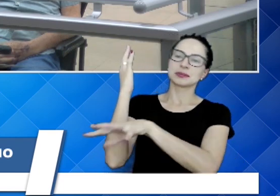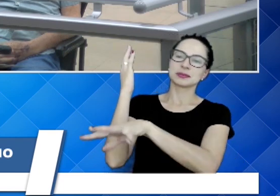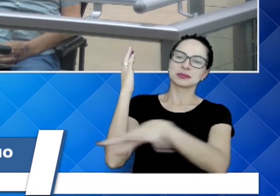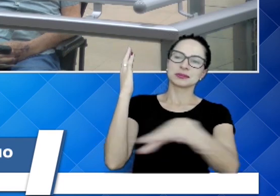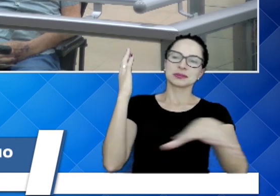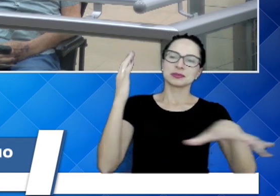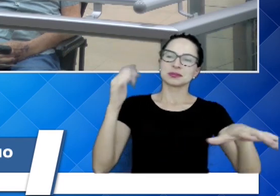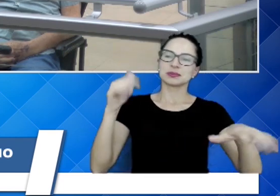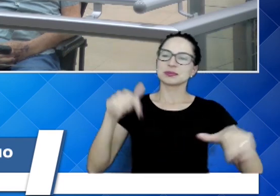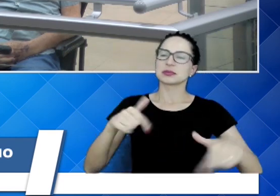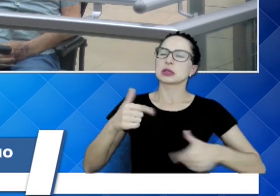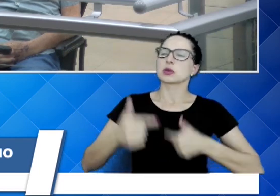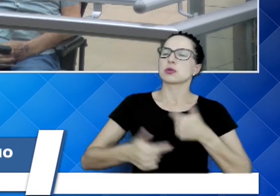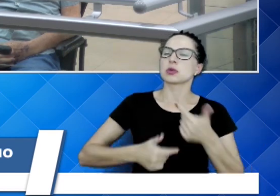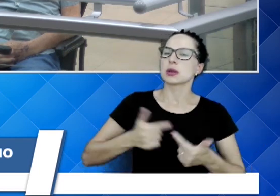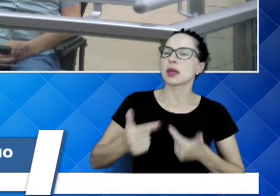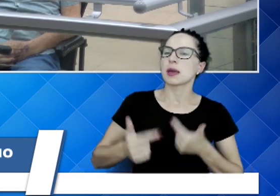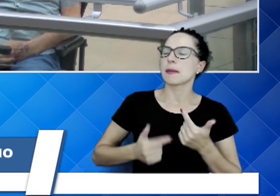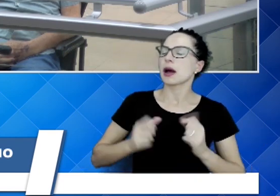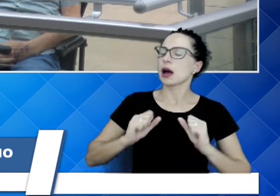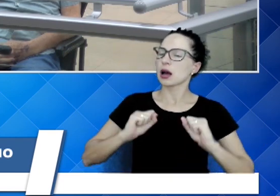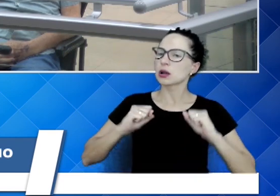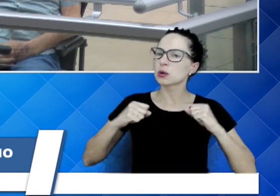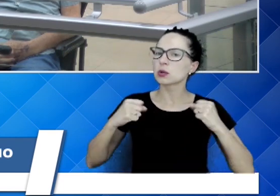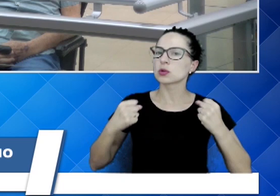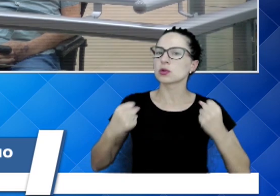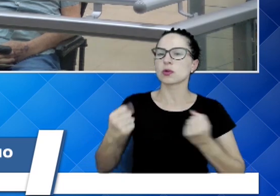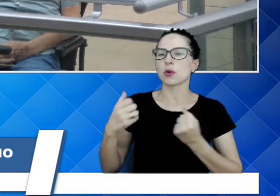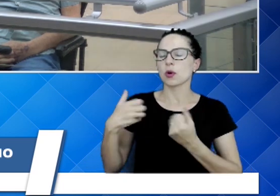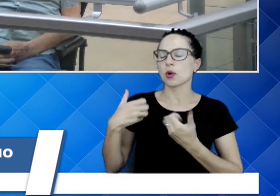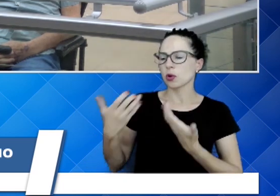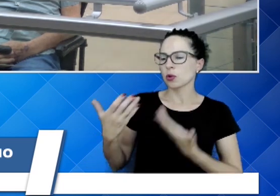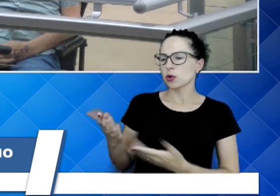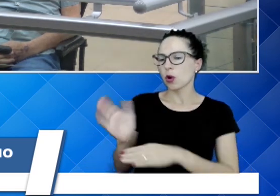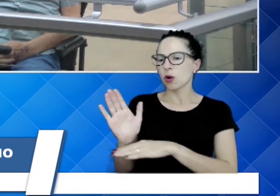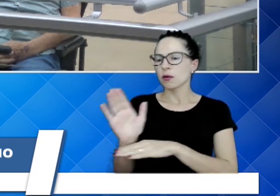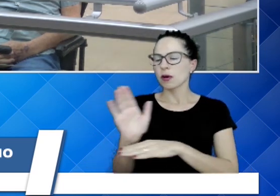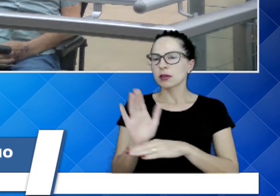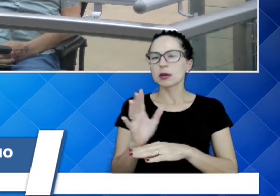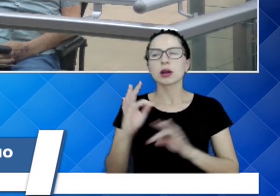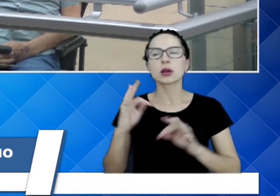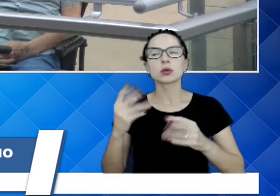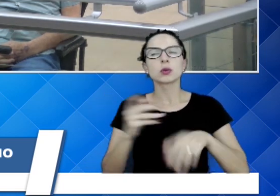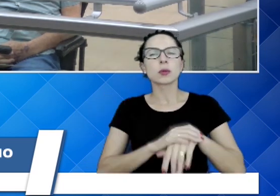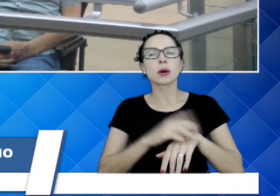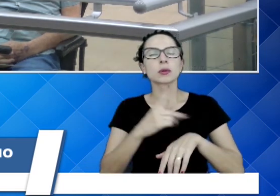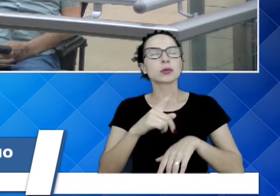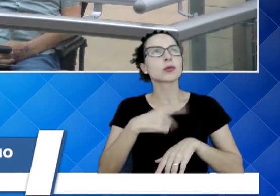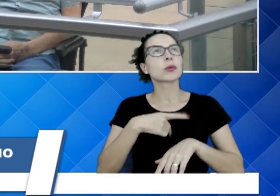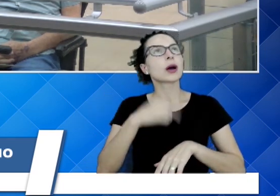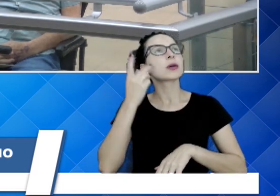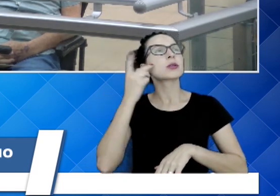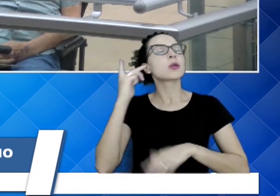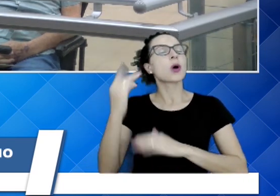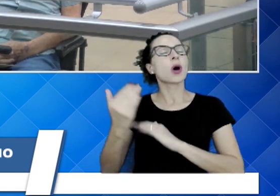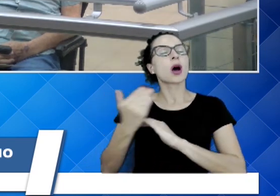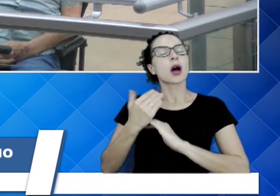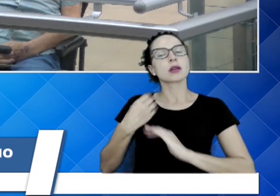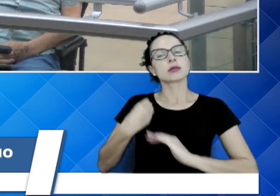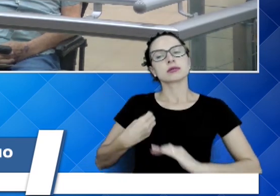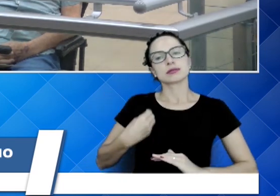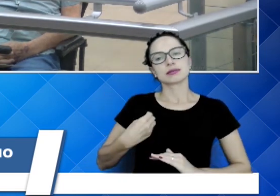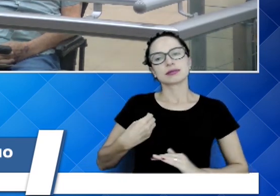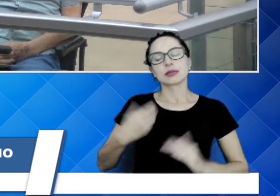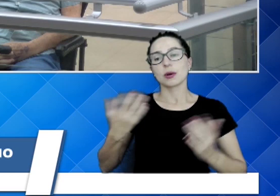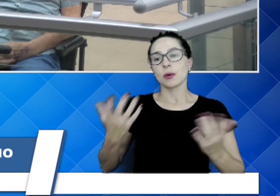incansável, a dedicação aos jovens, tudo aquilo que passou, passou uma história na nossa vida. Então, hoje, Deus me